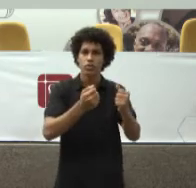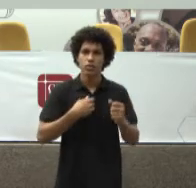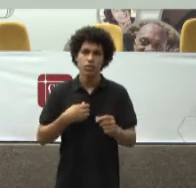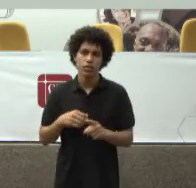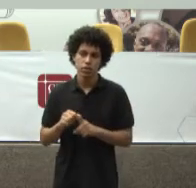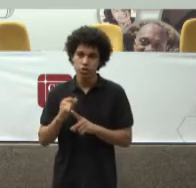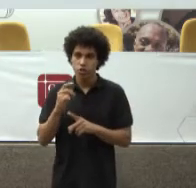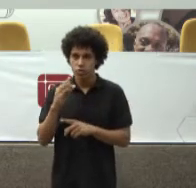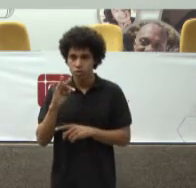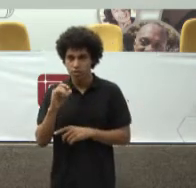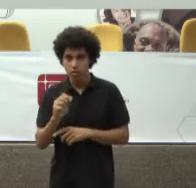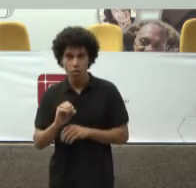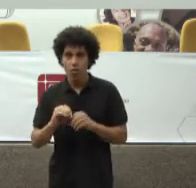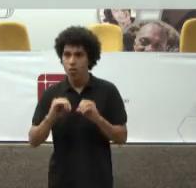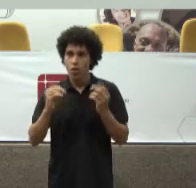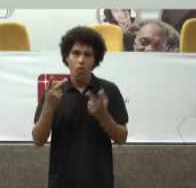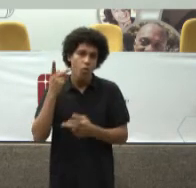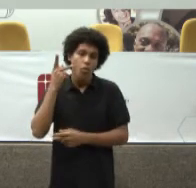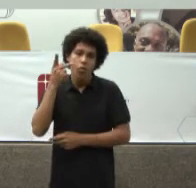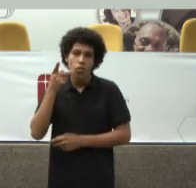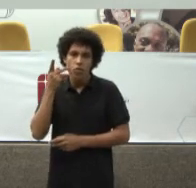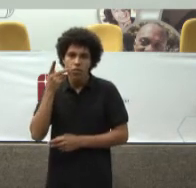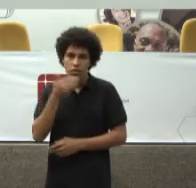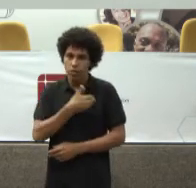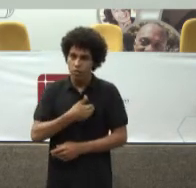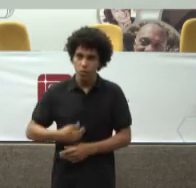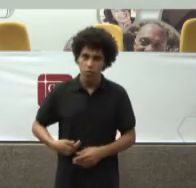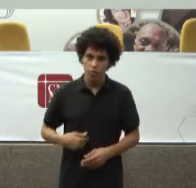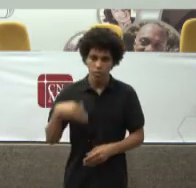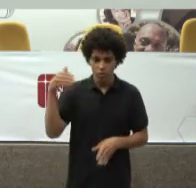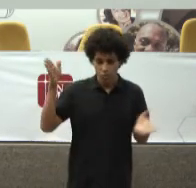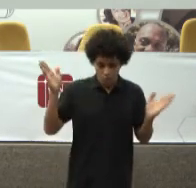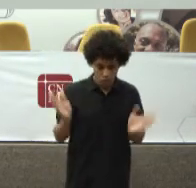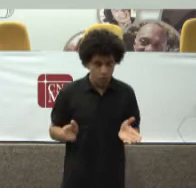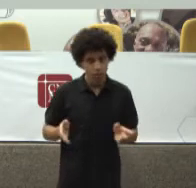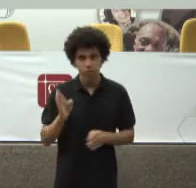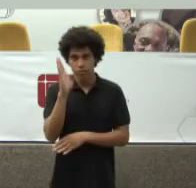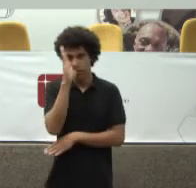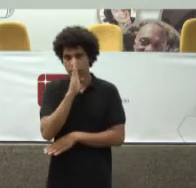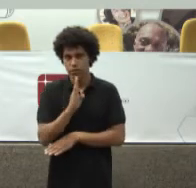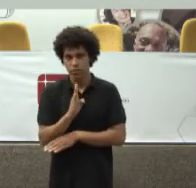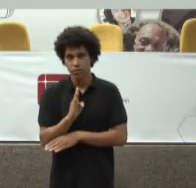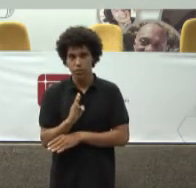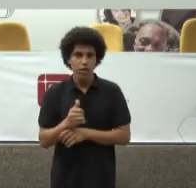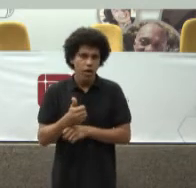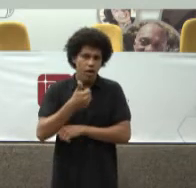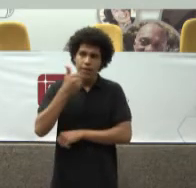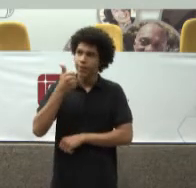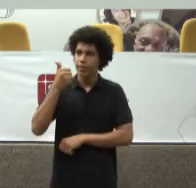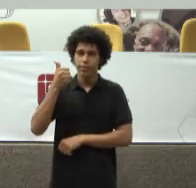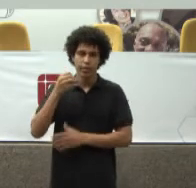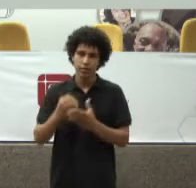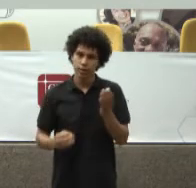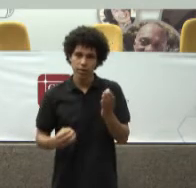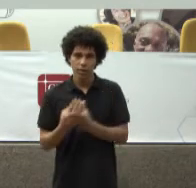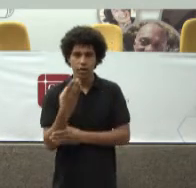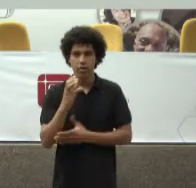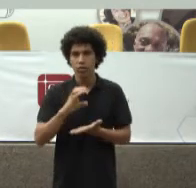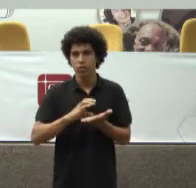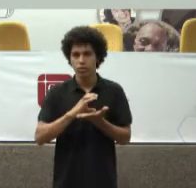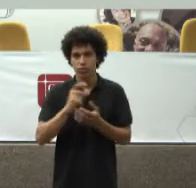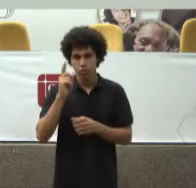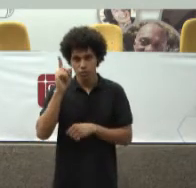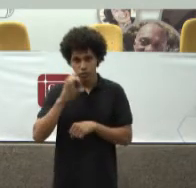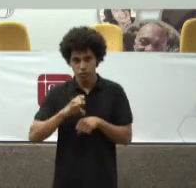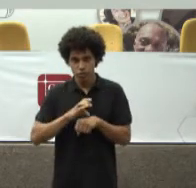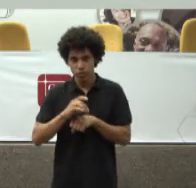Política Pública Hoje no Brasil É aquele Estabelecido No artigo Primeiro Da Constituição E fundamentalmente No artigo Terceiro Da